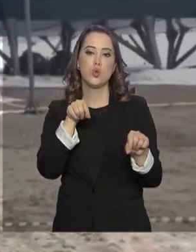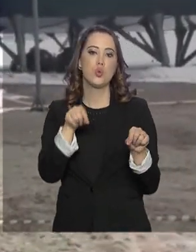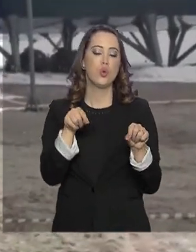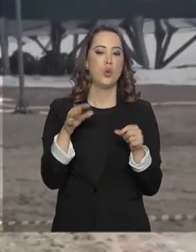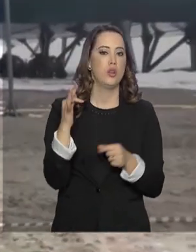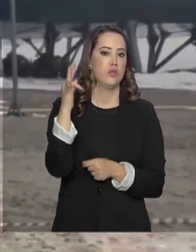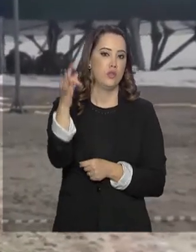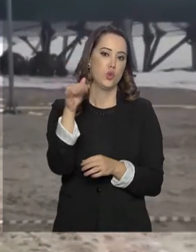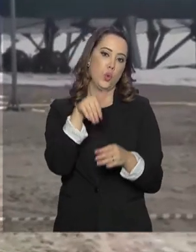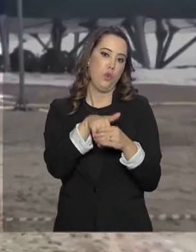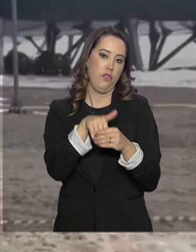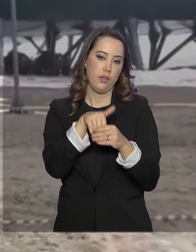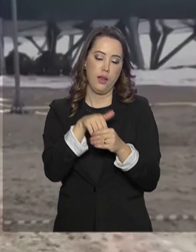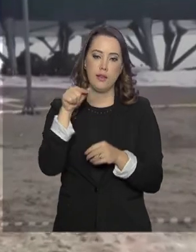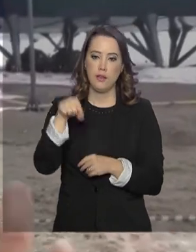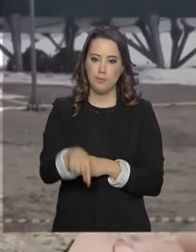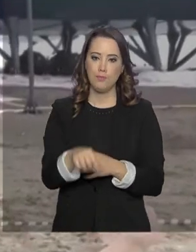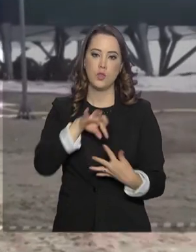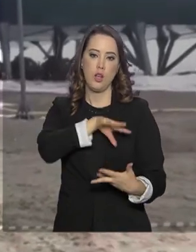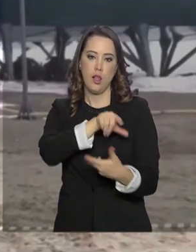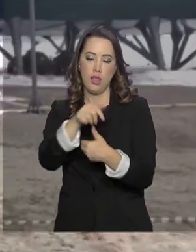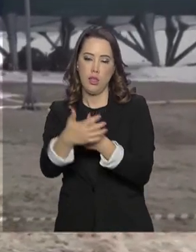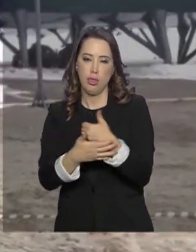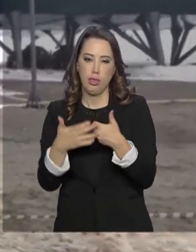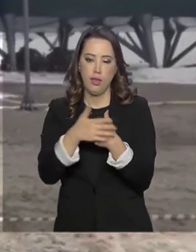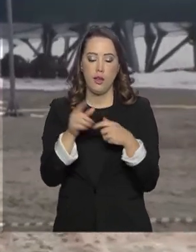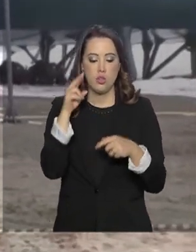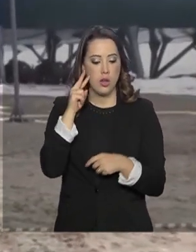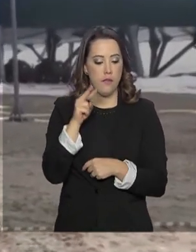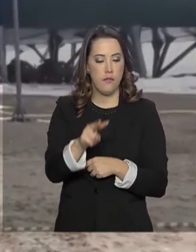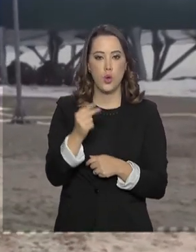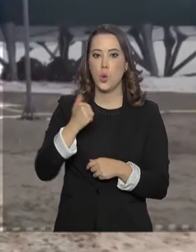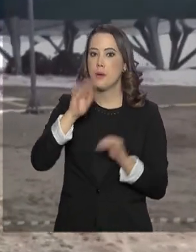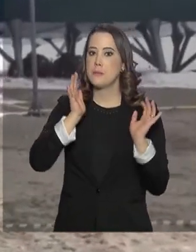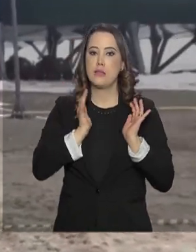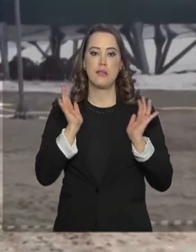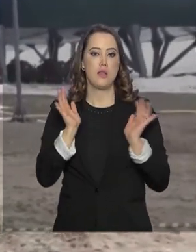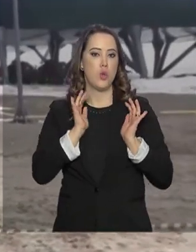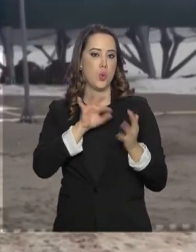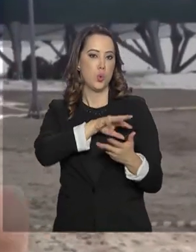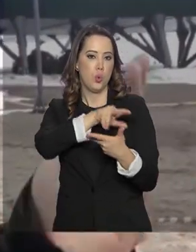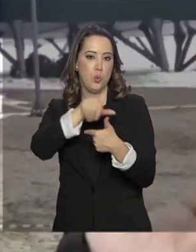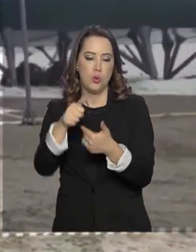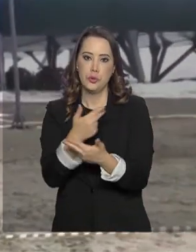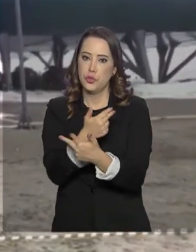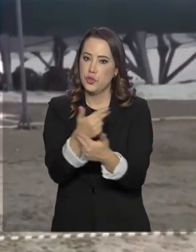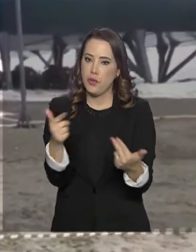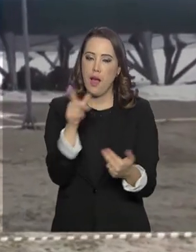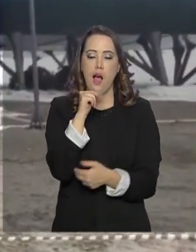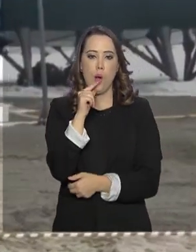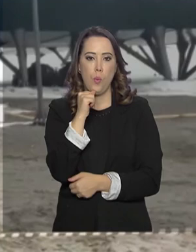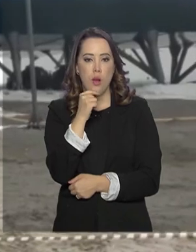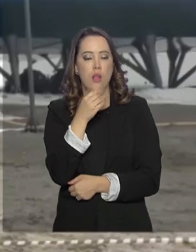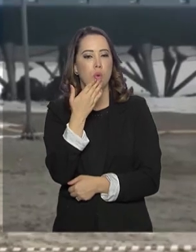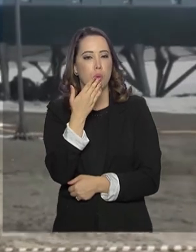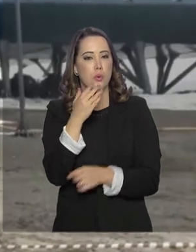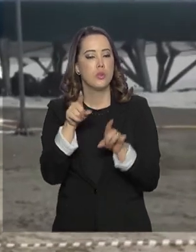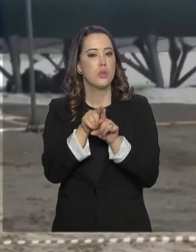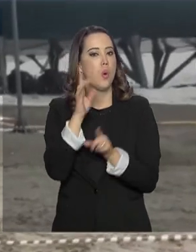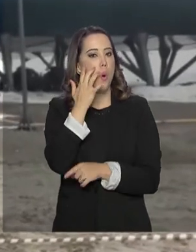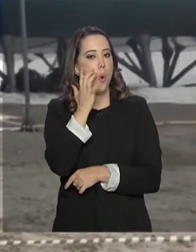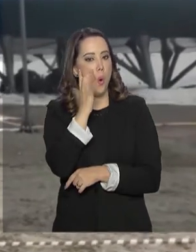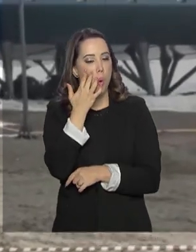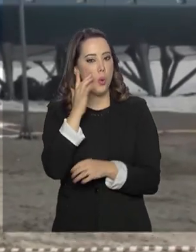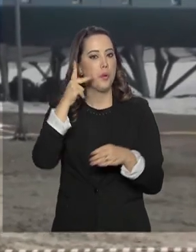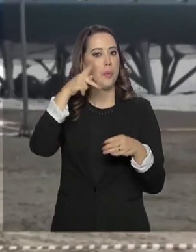voto. E a Antártica é considerada uma das regiões mais ricas do planeta, com grandes reservas de água doce, ouro e